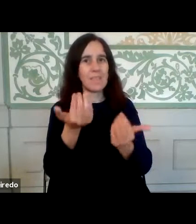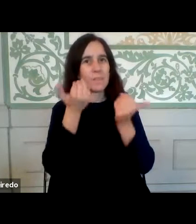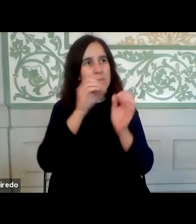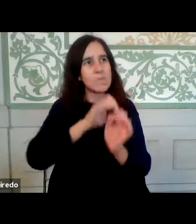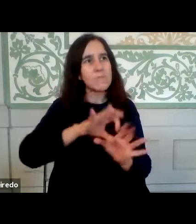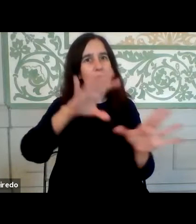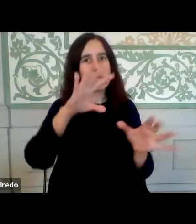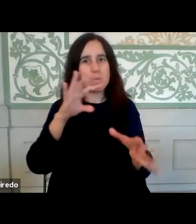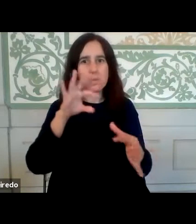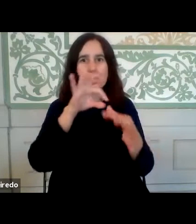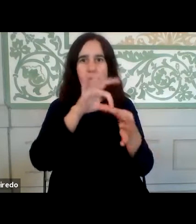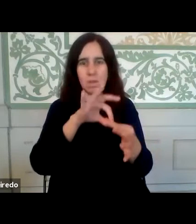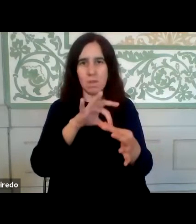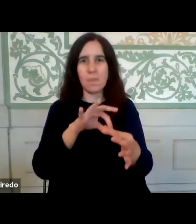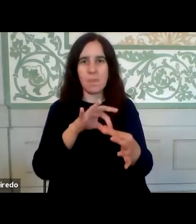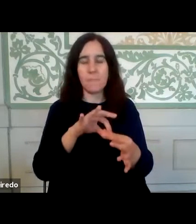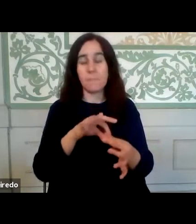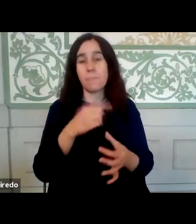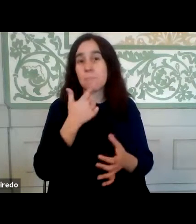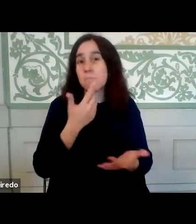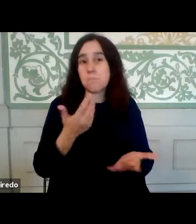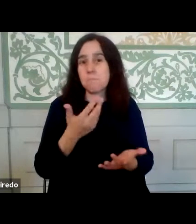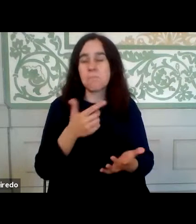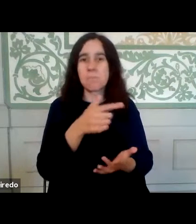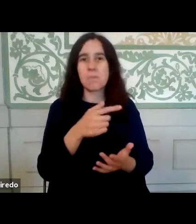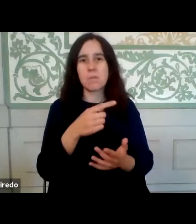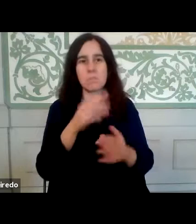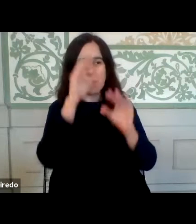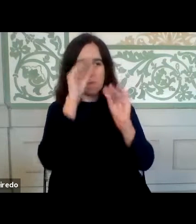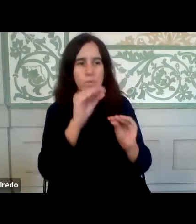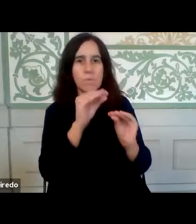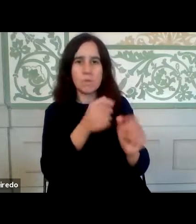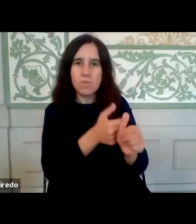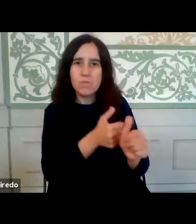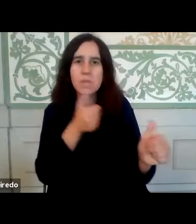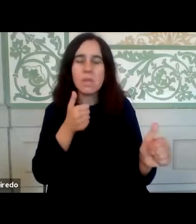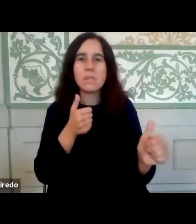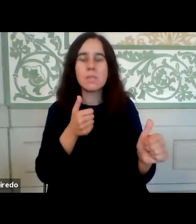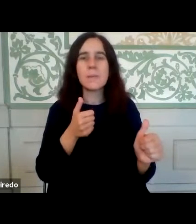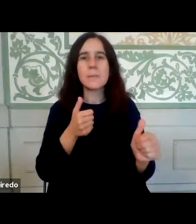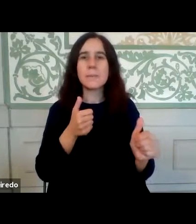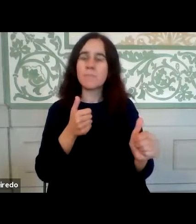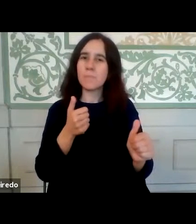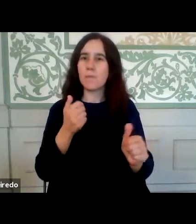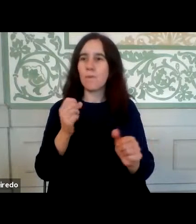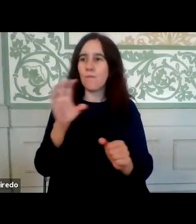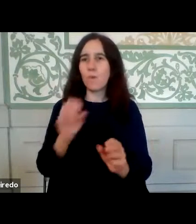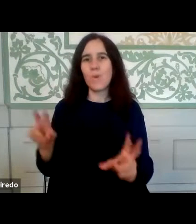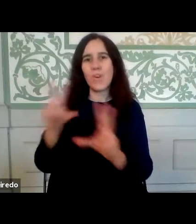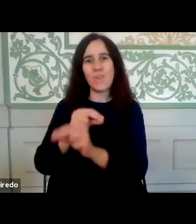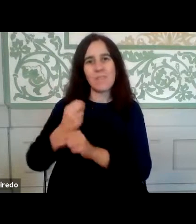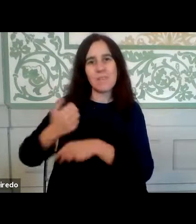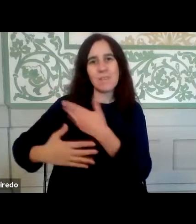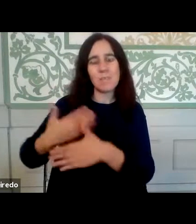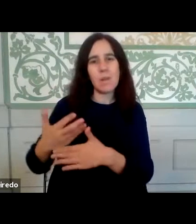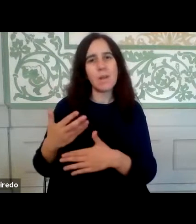associada, quer da própria formação à distância, e, portanto, novas formas de trabalho e,